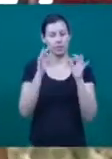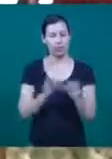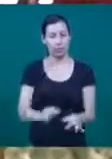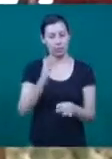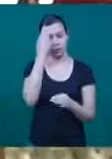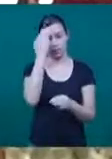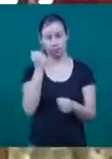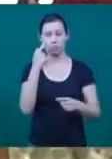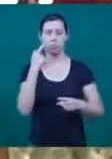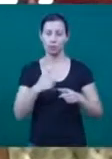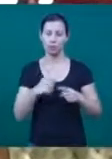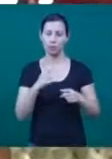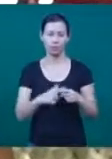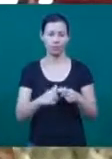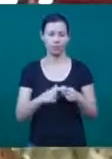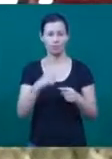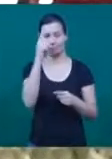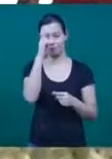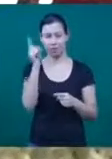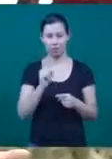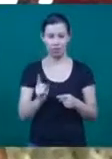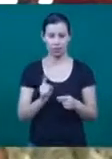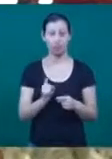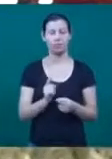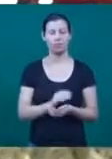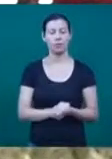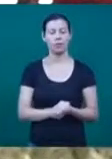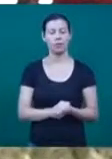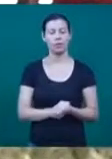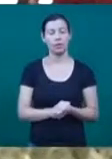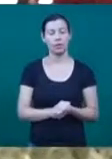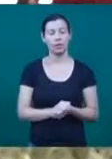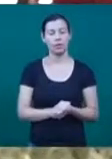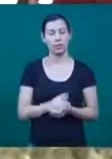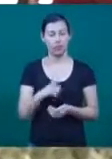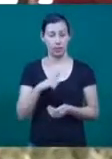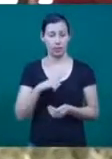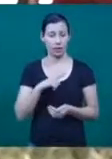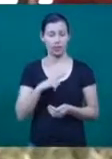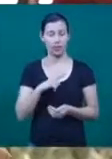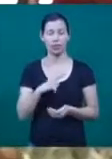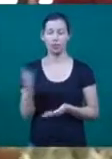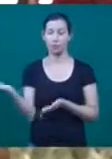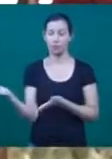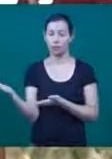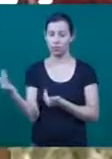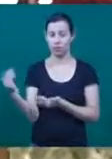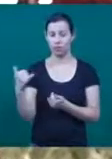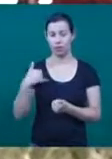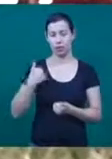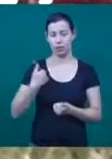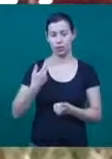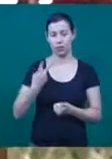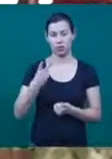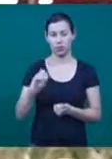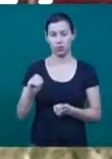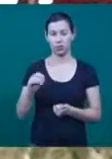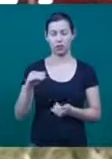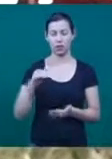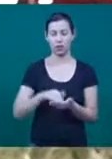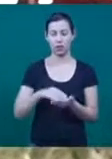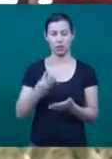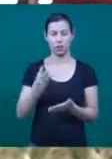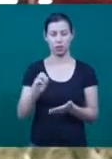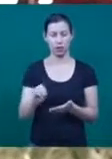afeta principalmente os jovens, em especial as mulheres entre 20 e 40 anos. Estudos